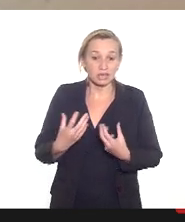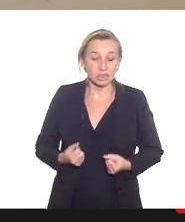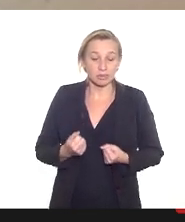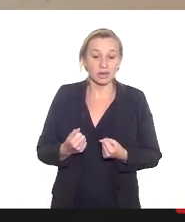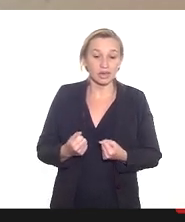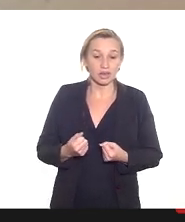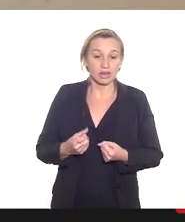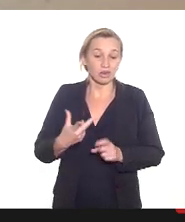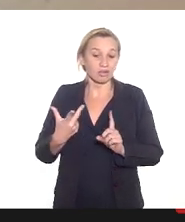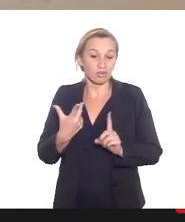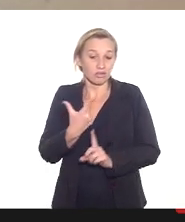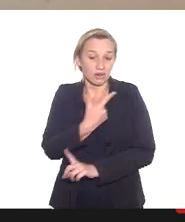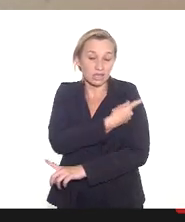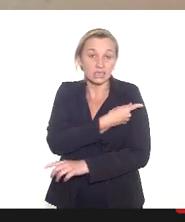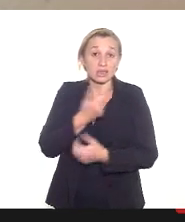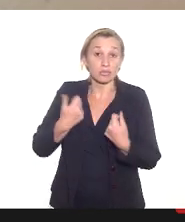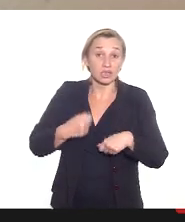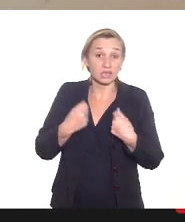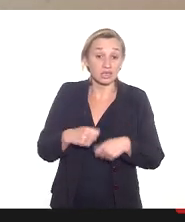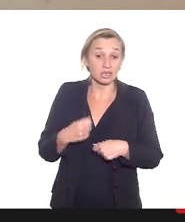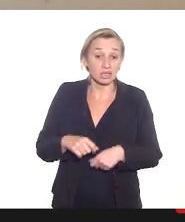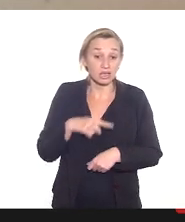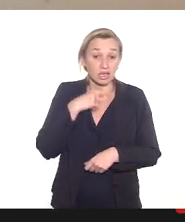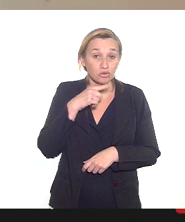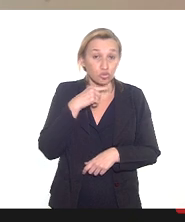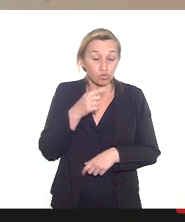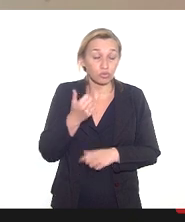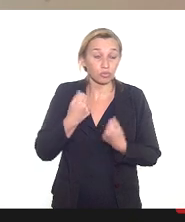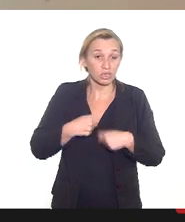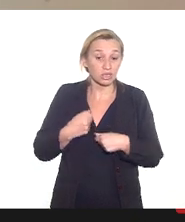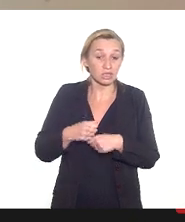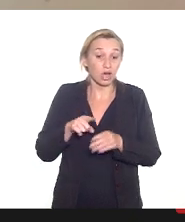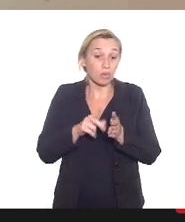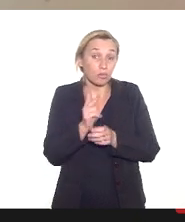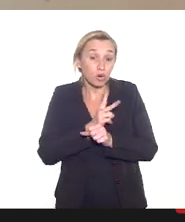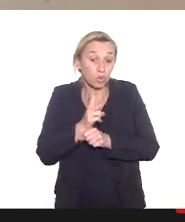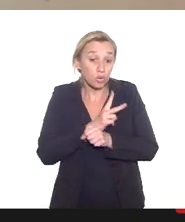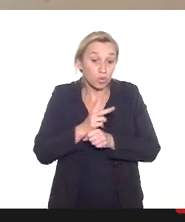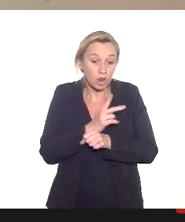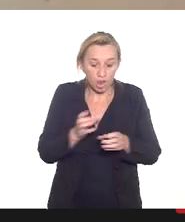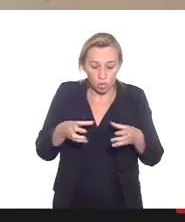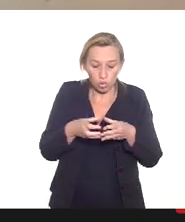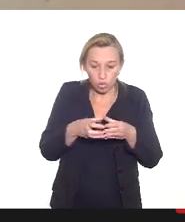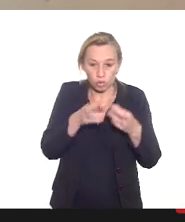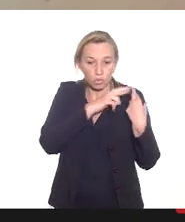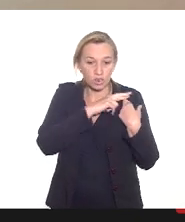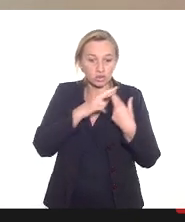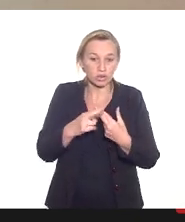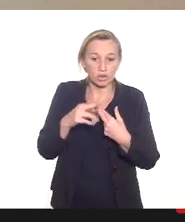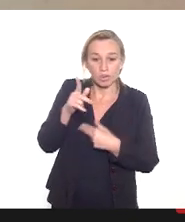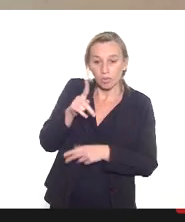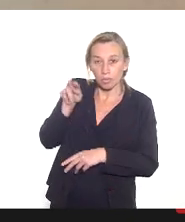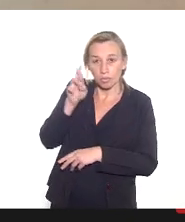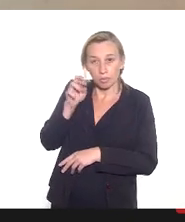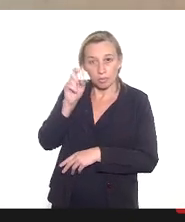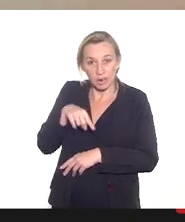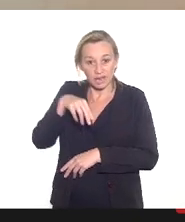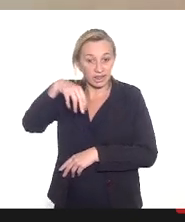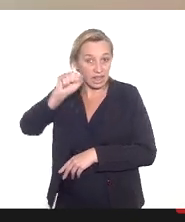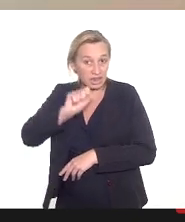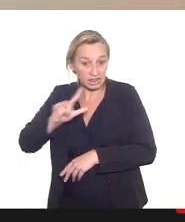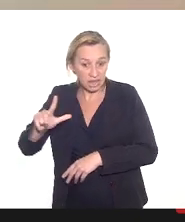que na dúvida do risco benefício que ela procure a equipe responsável pelo pré-natal não